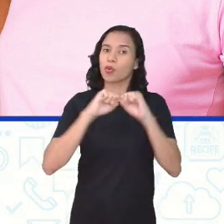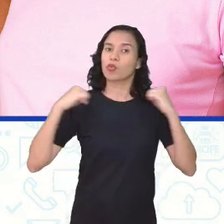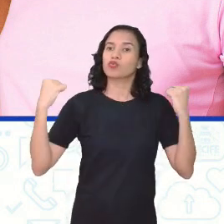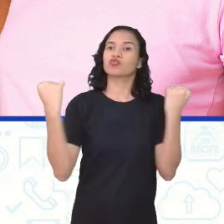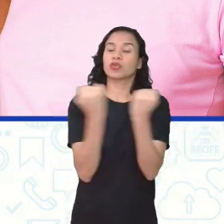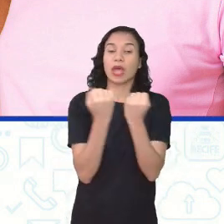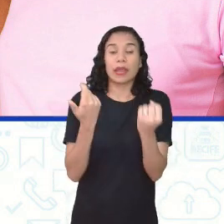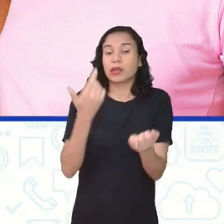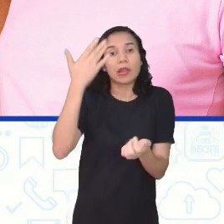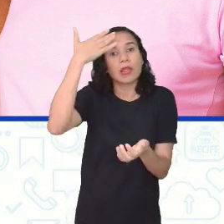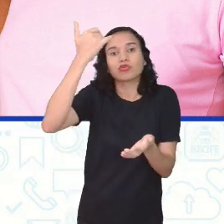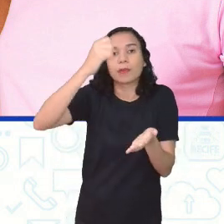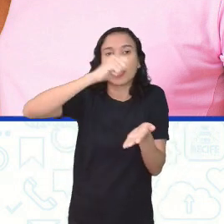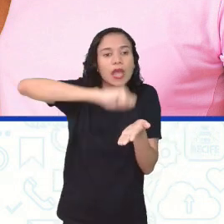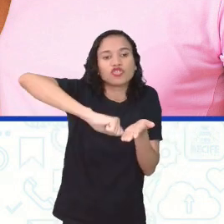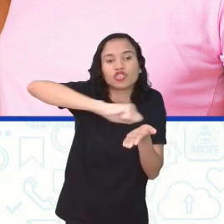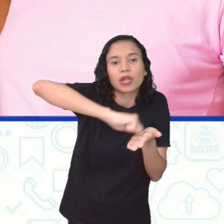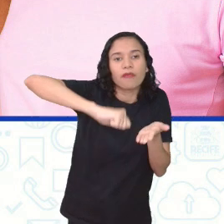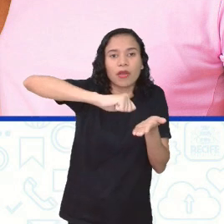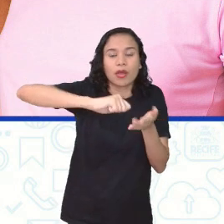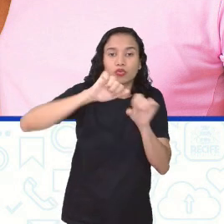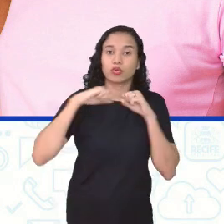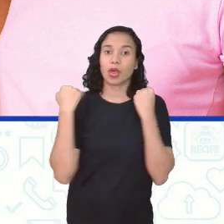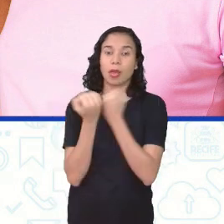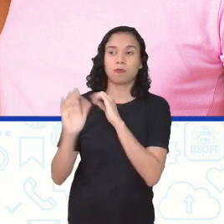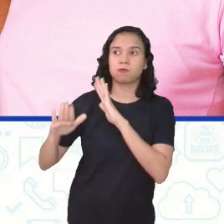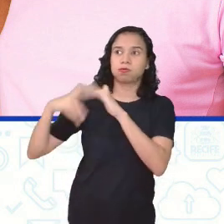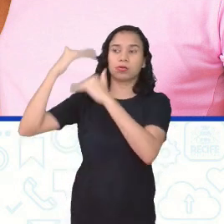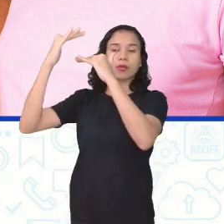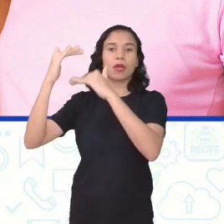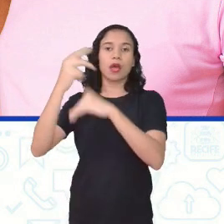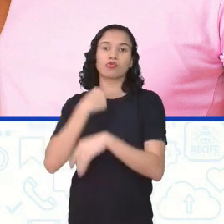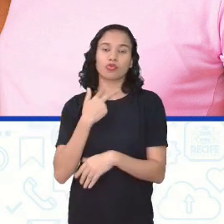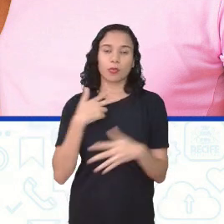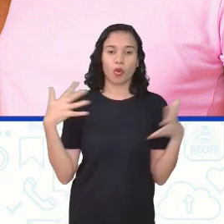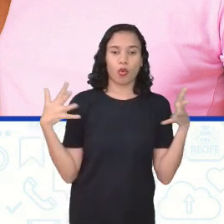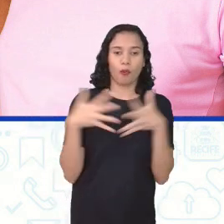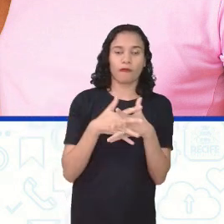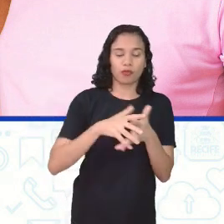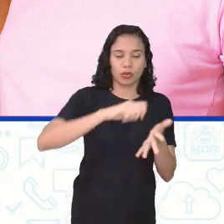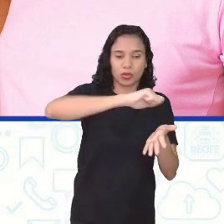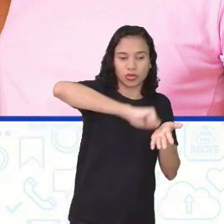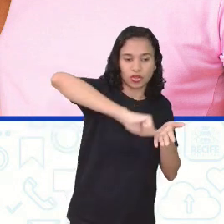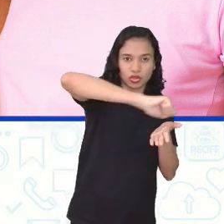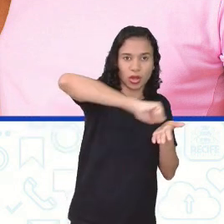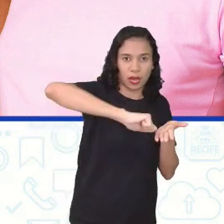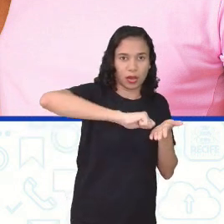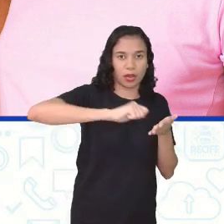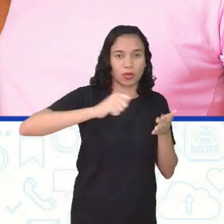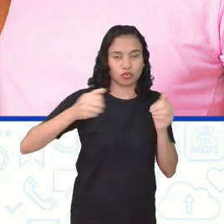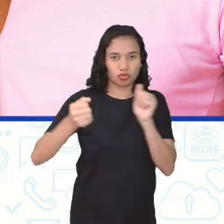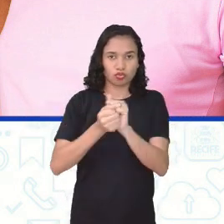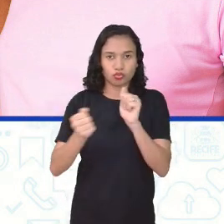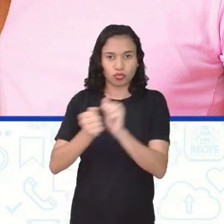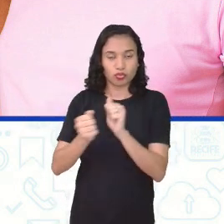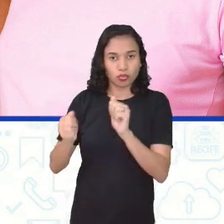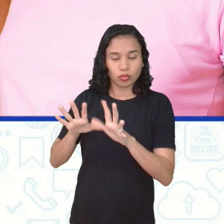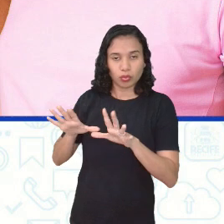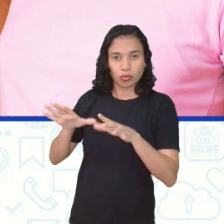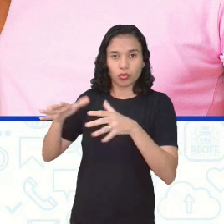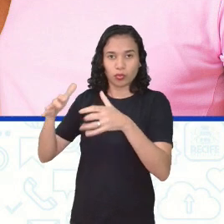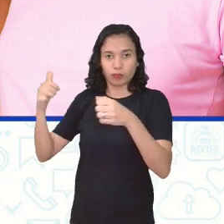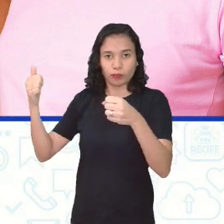ágrafas. Sociedades extremamente avançadas. E a gente não pode confundir escrita com civilização, nem escrita com